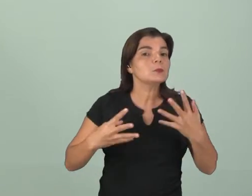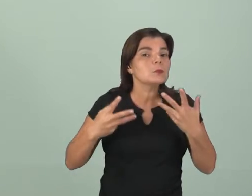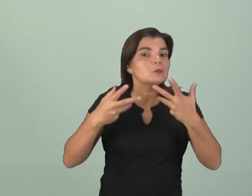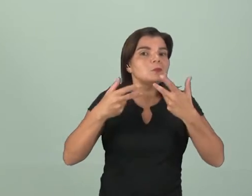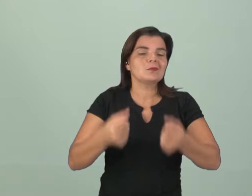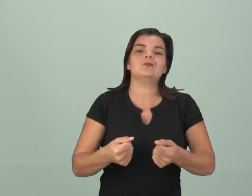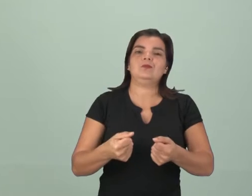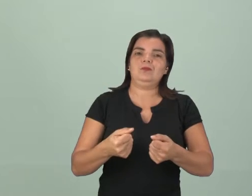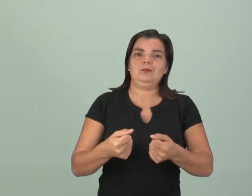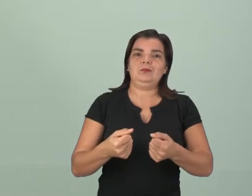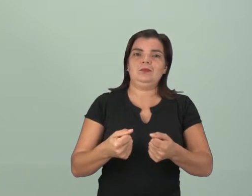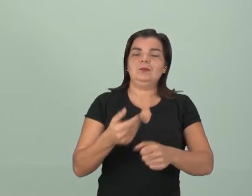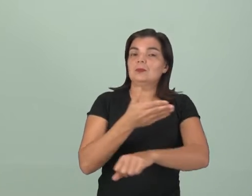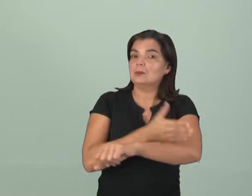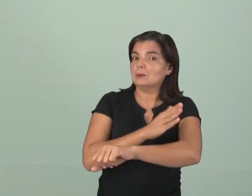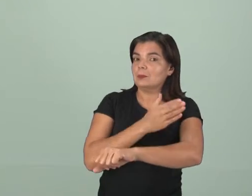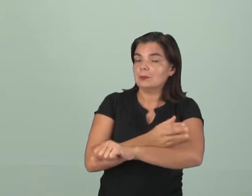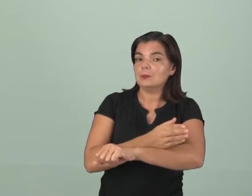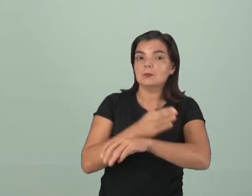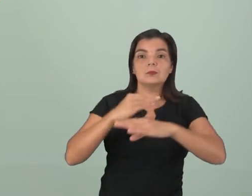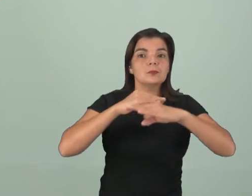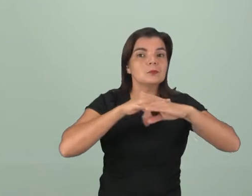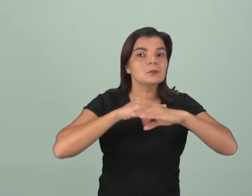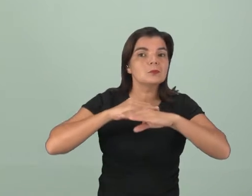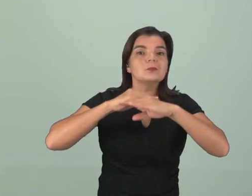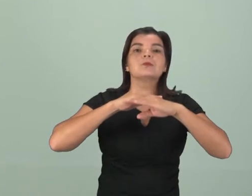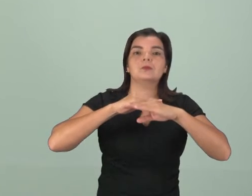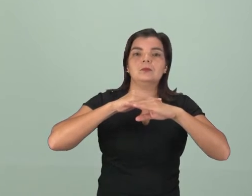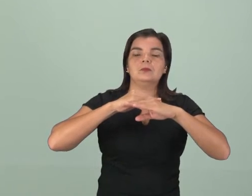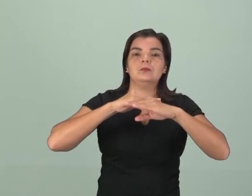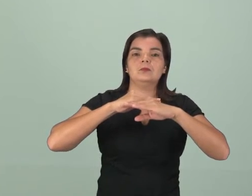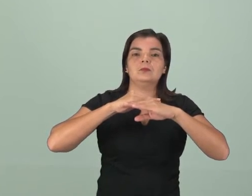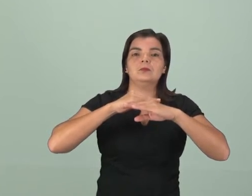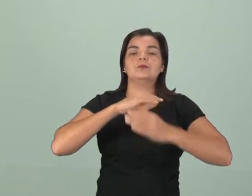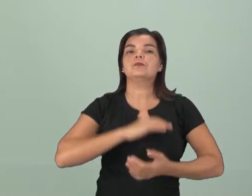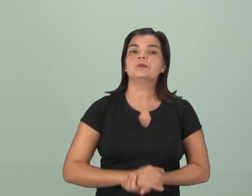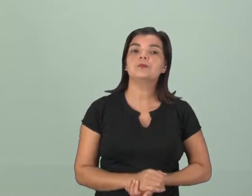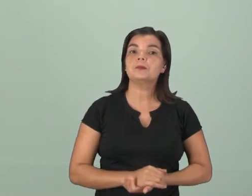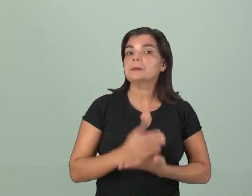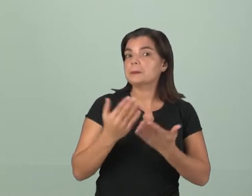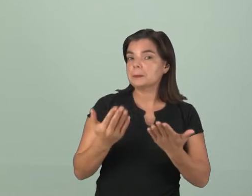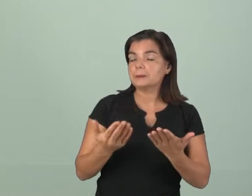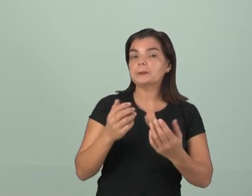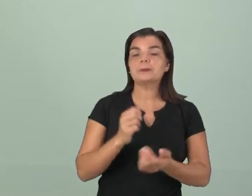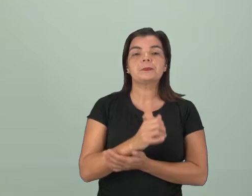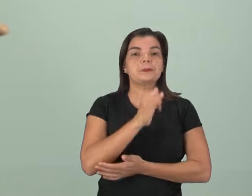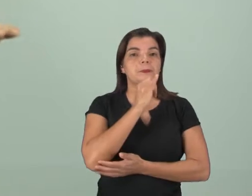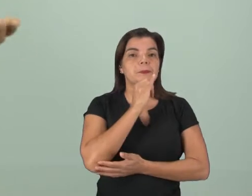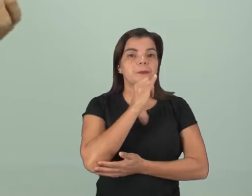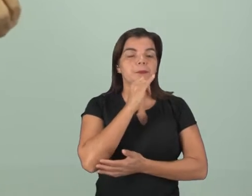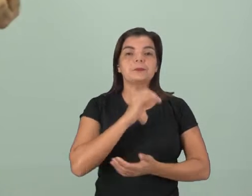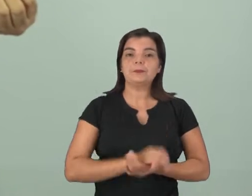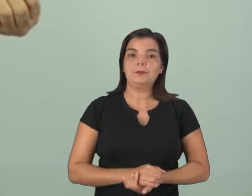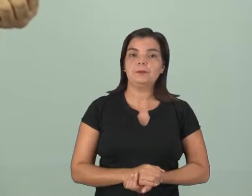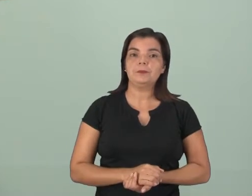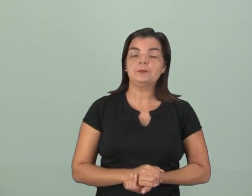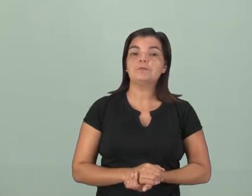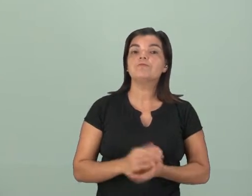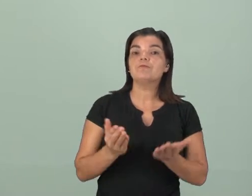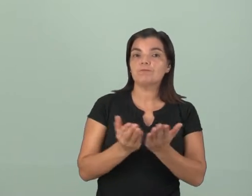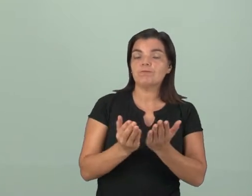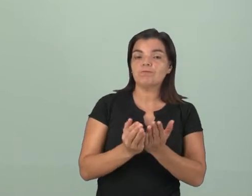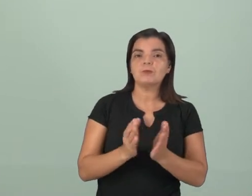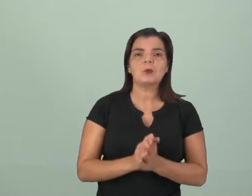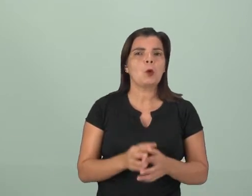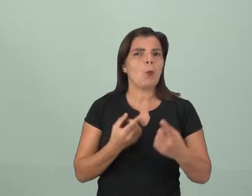prática dessas religiões, por igual. Por igual, há sim uma, vamos usar essa palavra bem cristã,